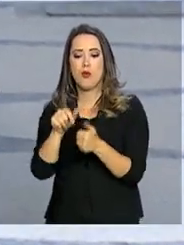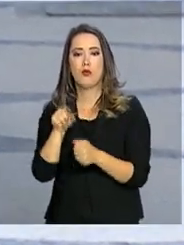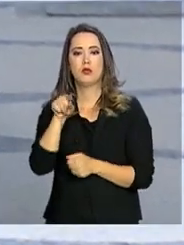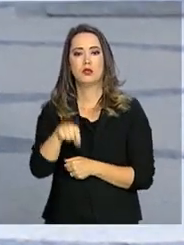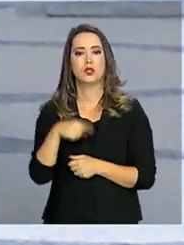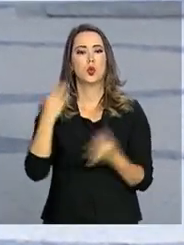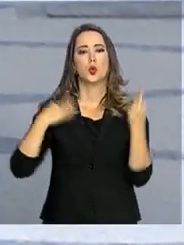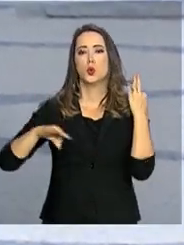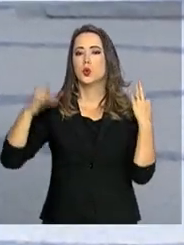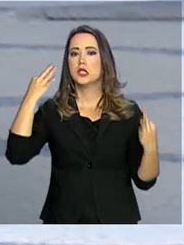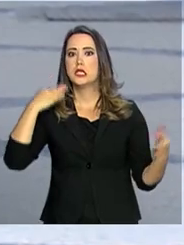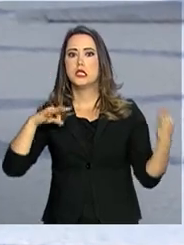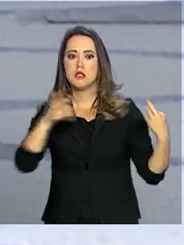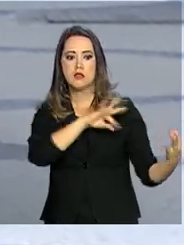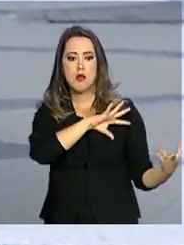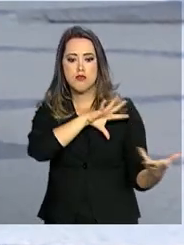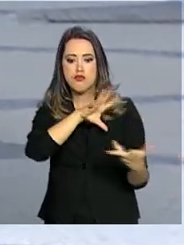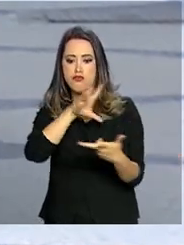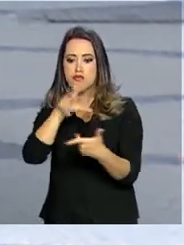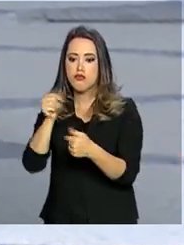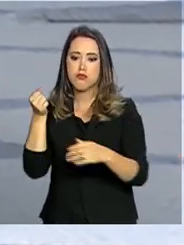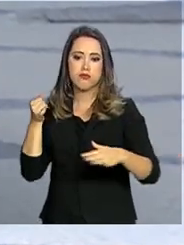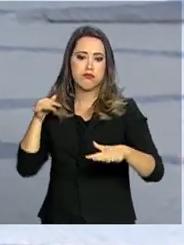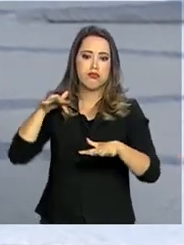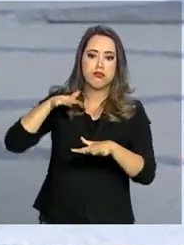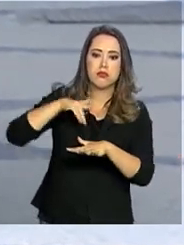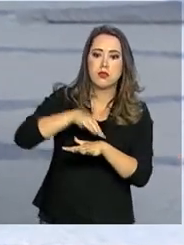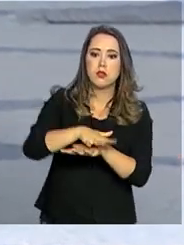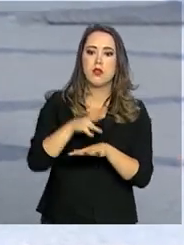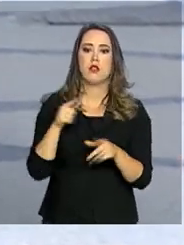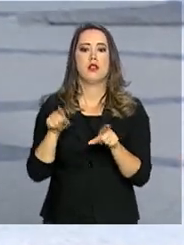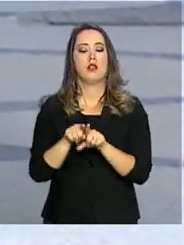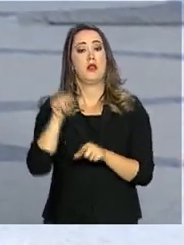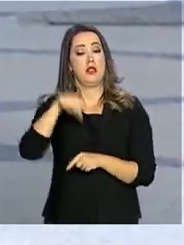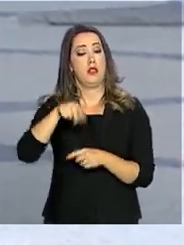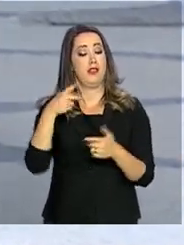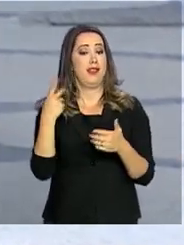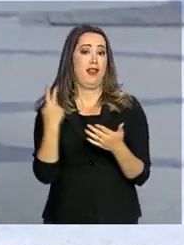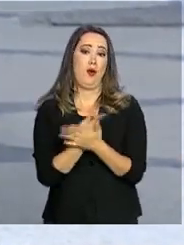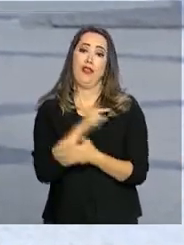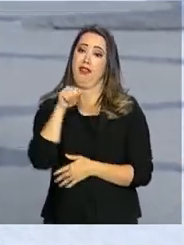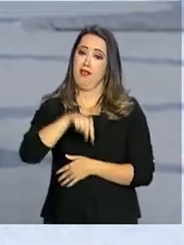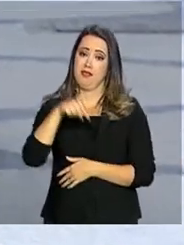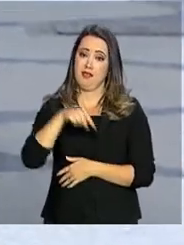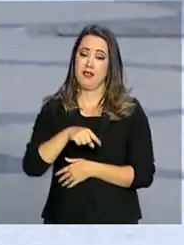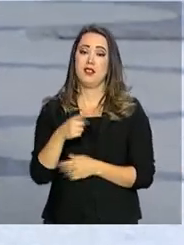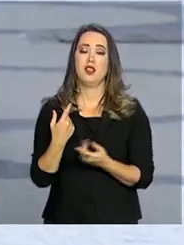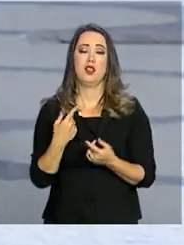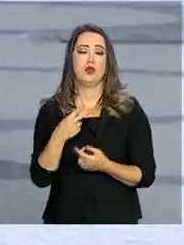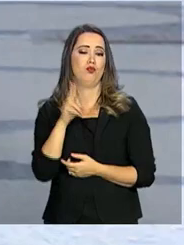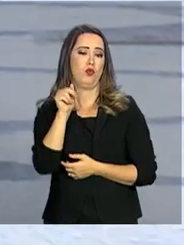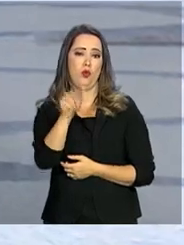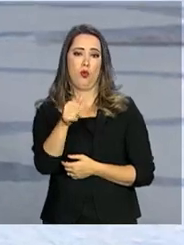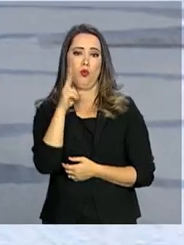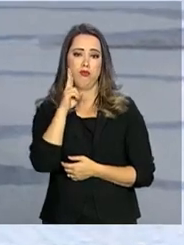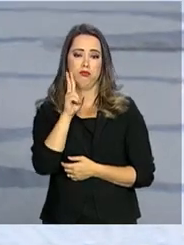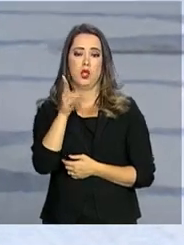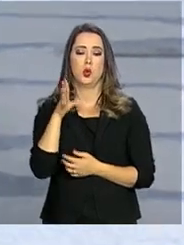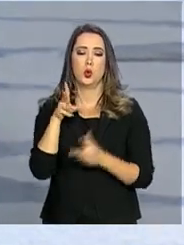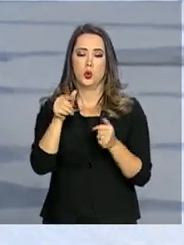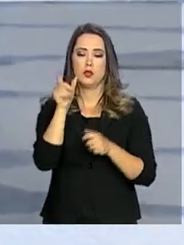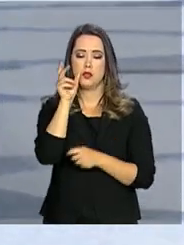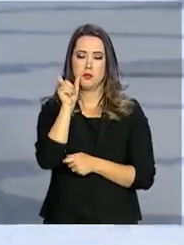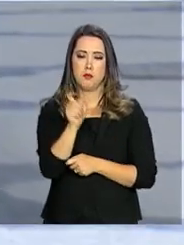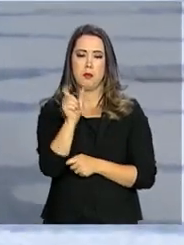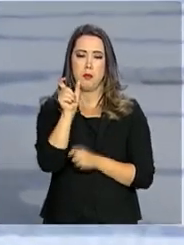A cidade é vitrine do país e o que acontece aqui não costuma passar em branco. Só no carnaval deste ano, a capital recebeu um